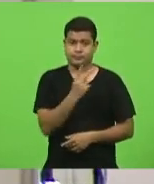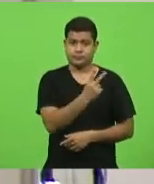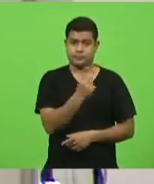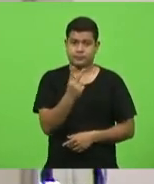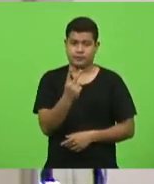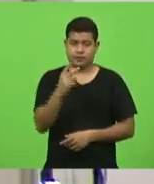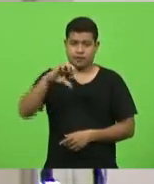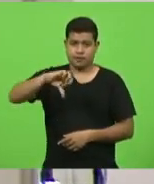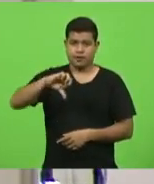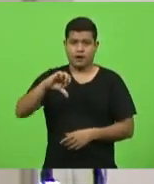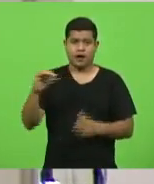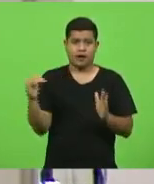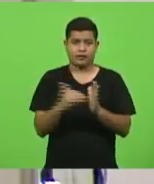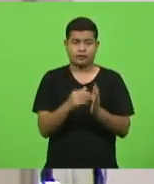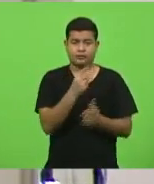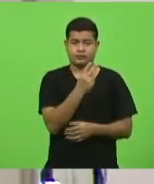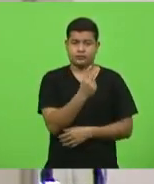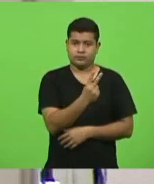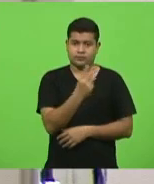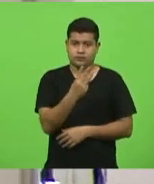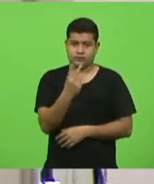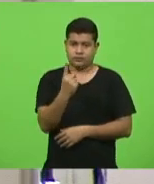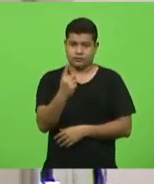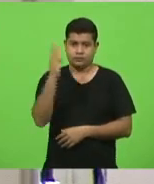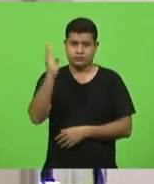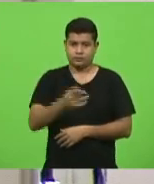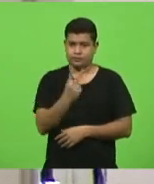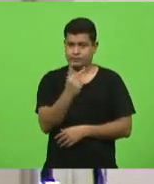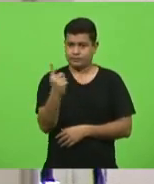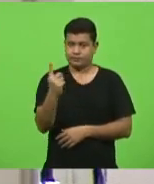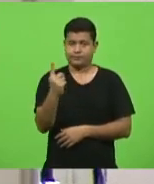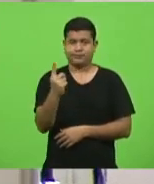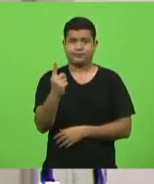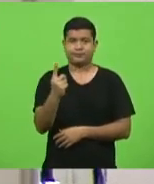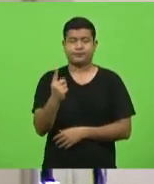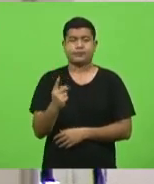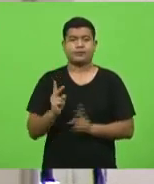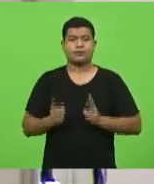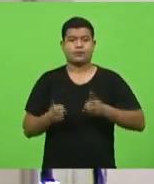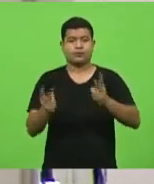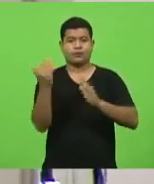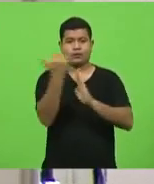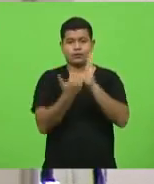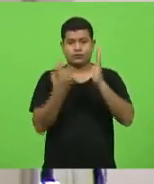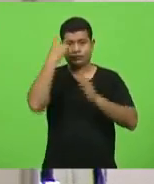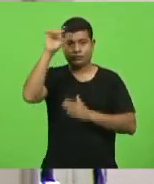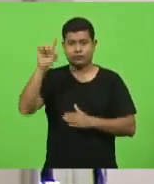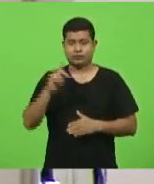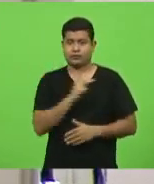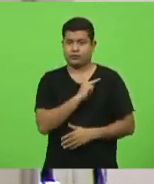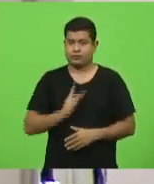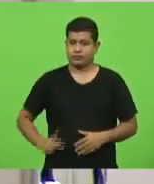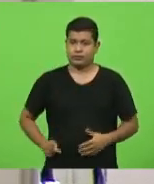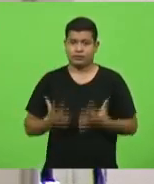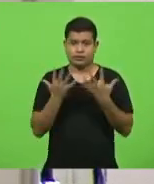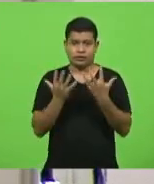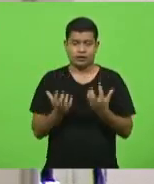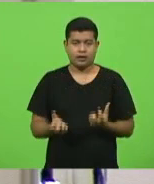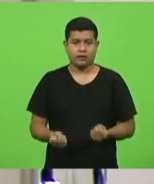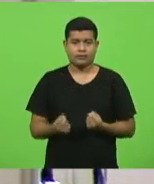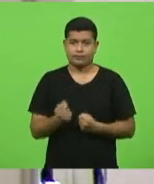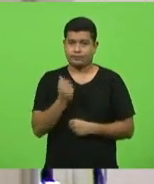231-2021. Dando continuidade à ordem do dia, o senhor presidente deferiu os